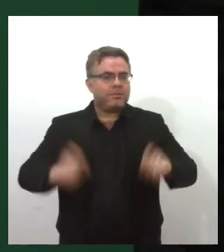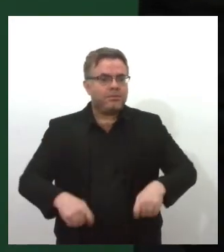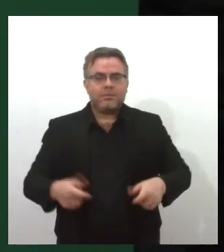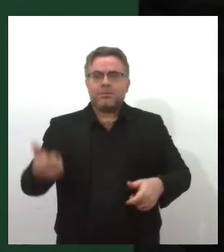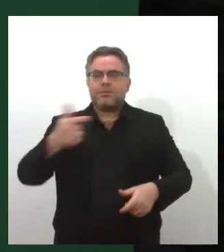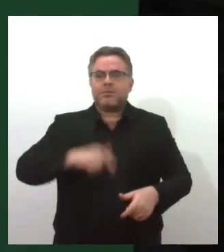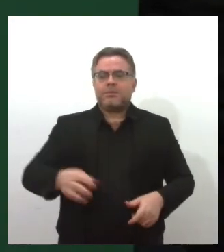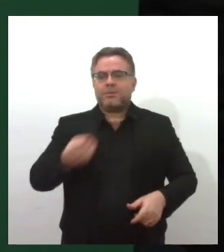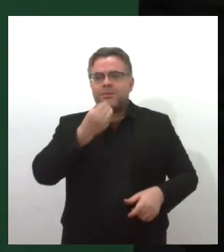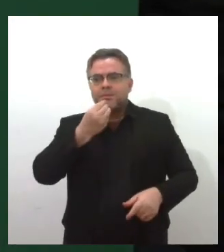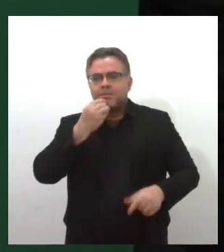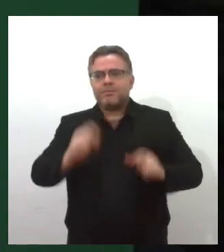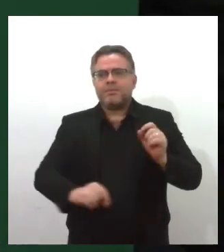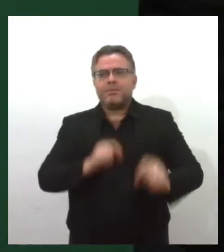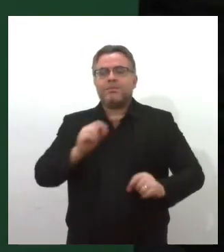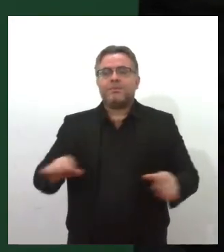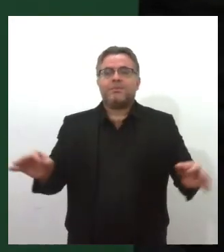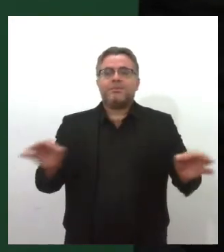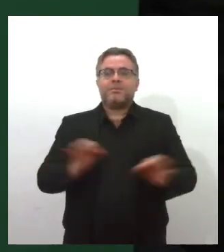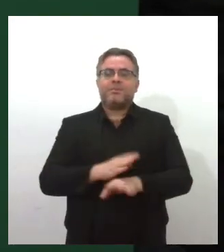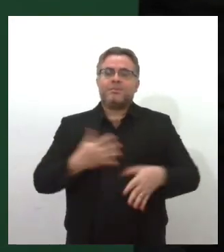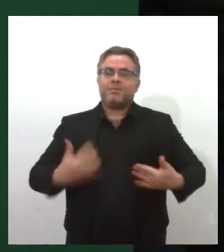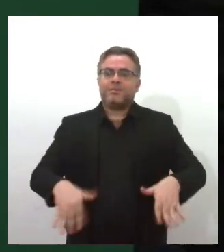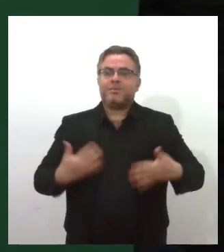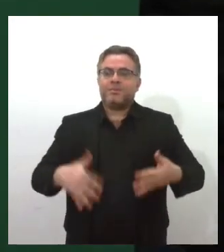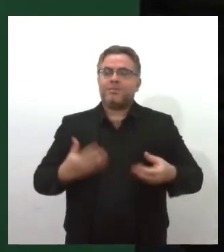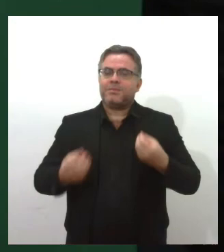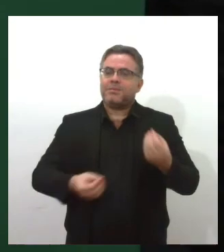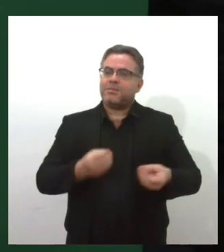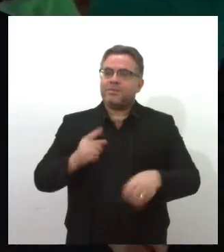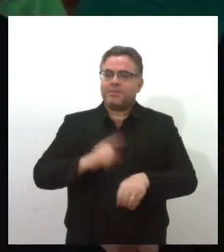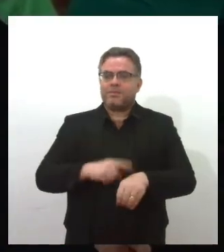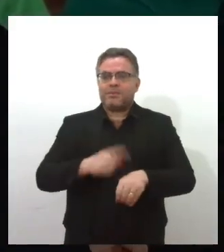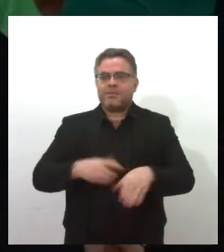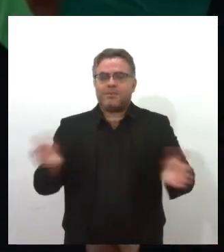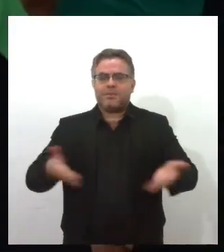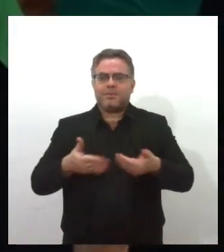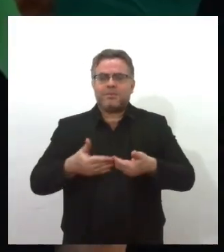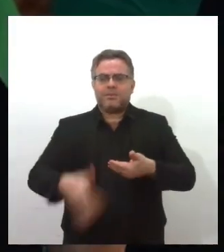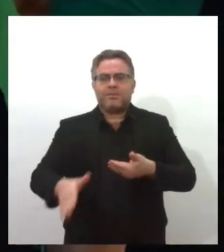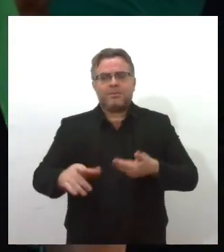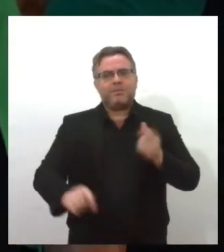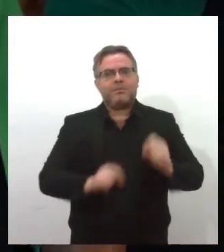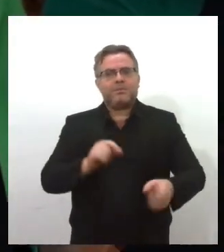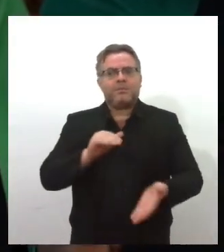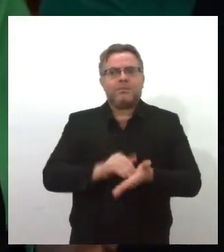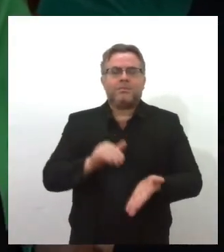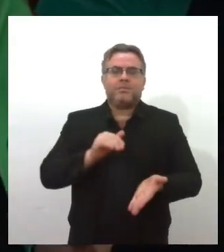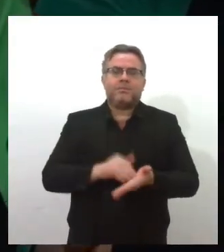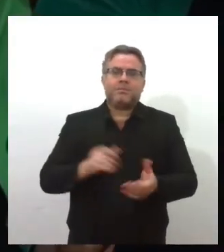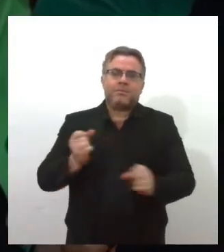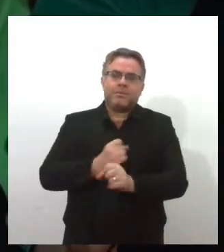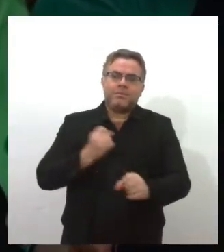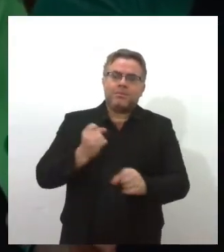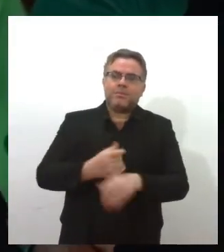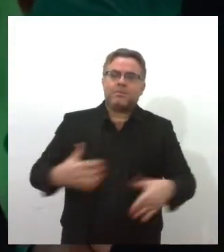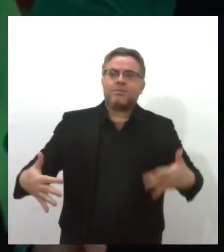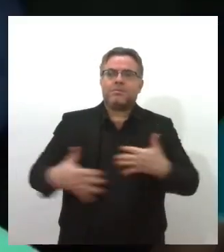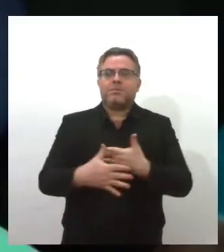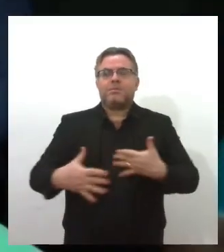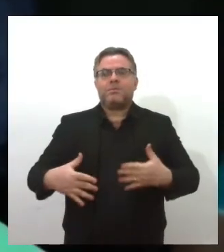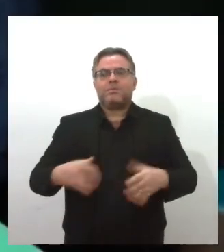uma oportunidade a todos nesse momento de inauguração. O secretário de Obras, Transporte, Urbanismo e